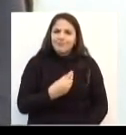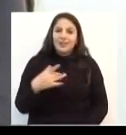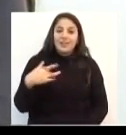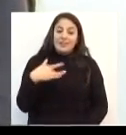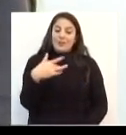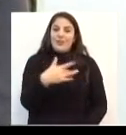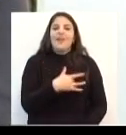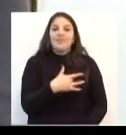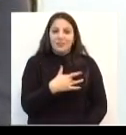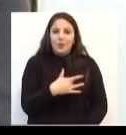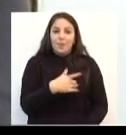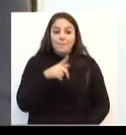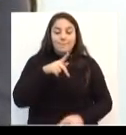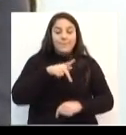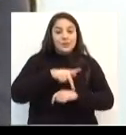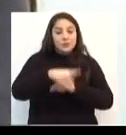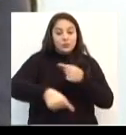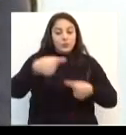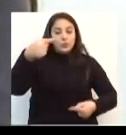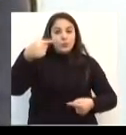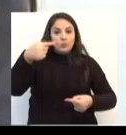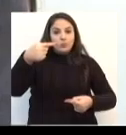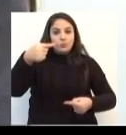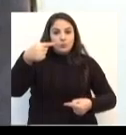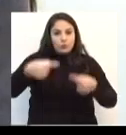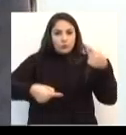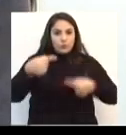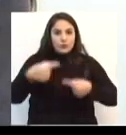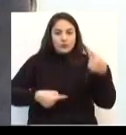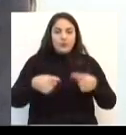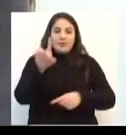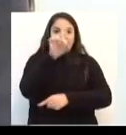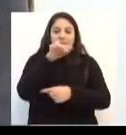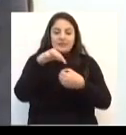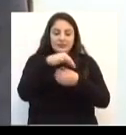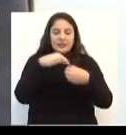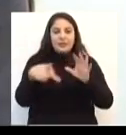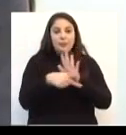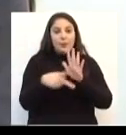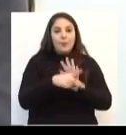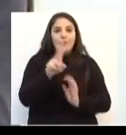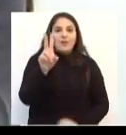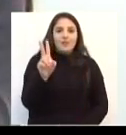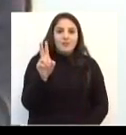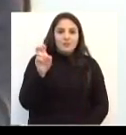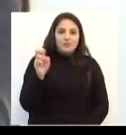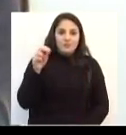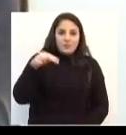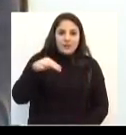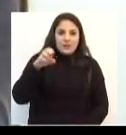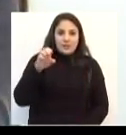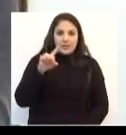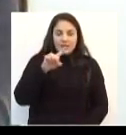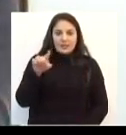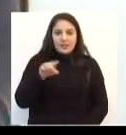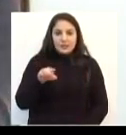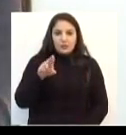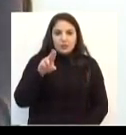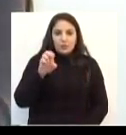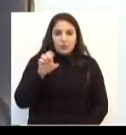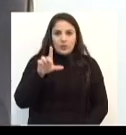Passo Fundo vai concorrer aí, digamos assim, com uma cidade da Venezuela mais uma vez, assim como foi no ano passado,